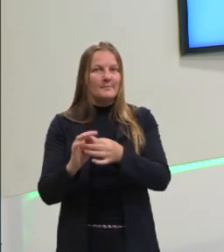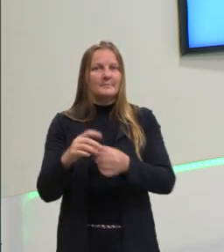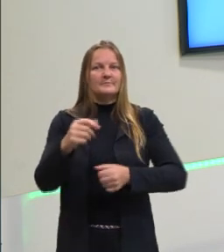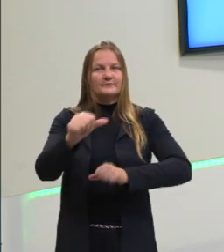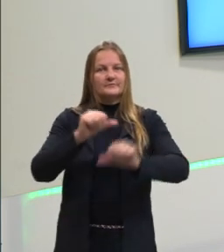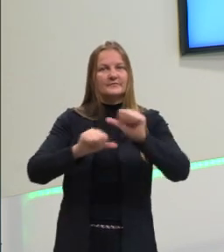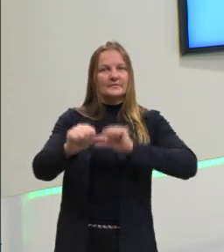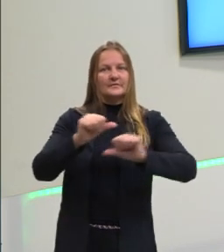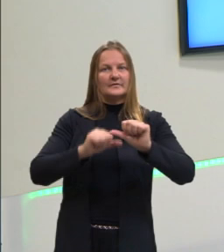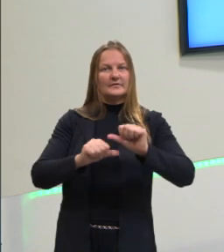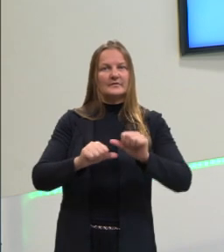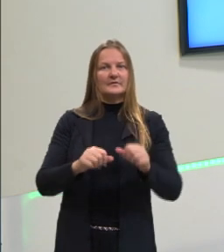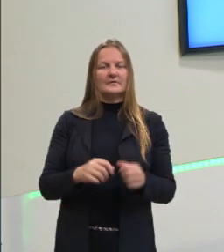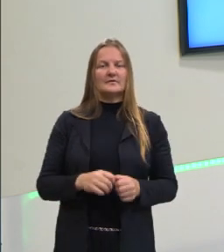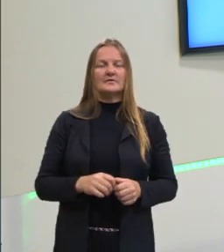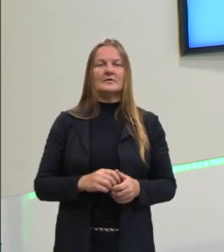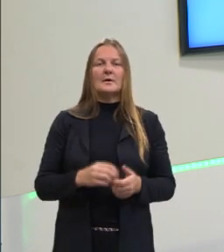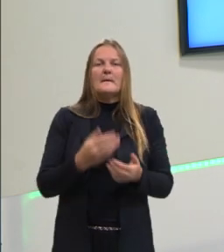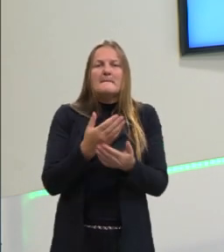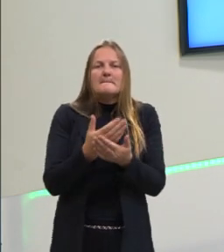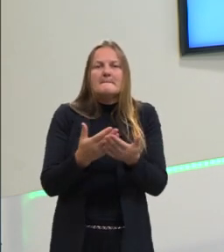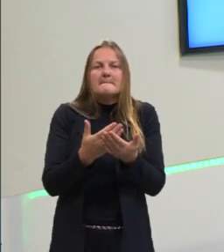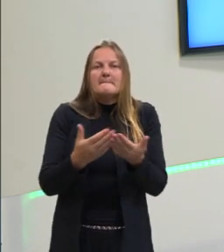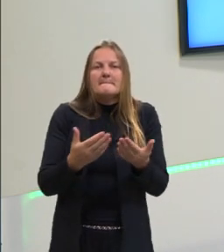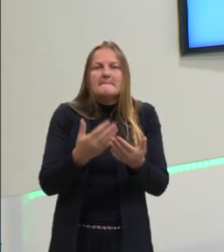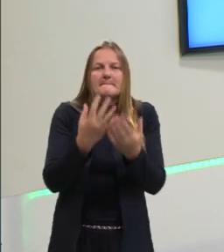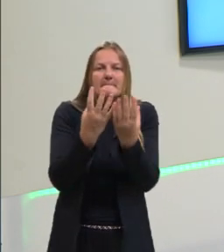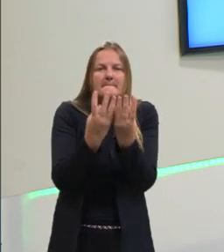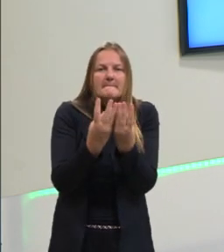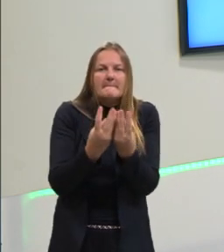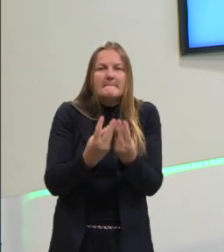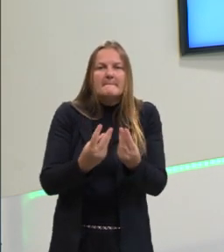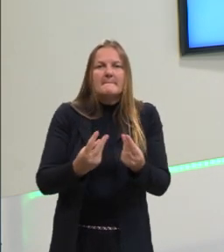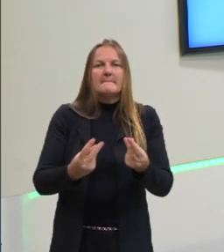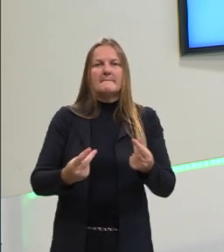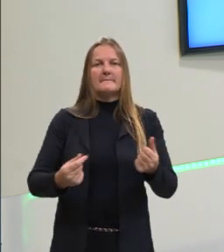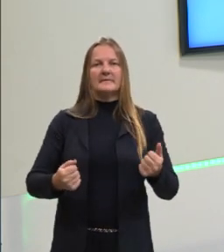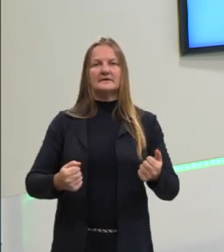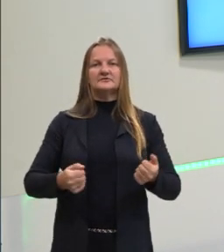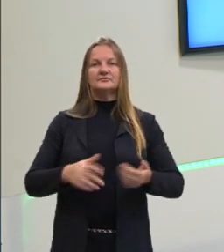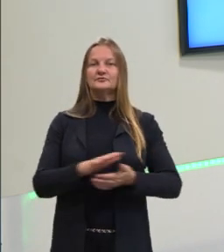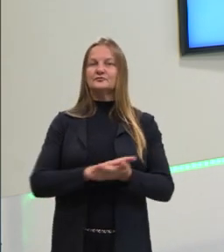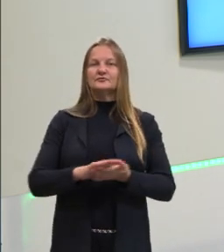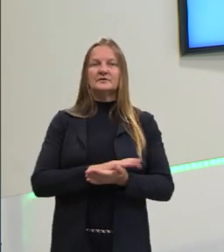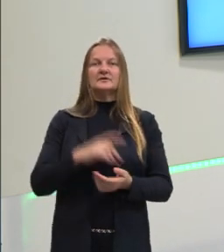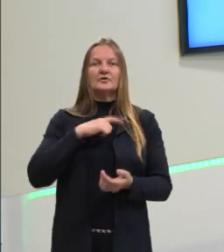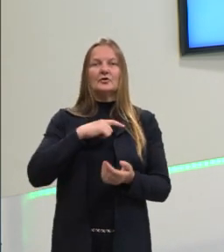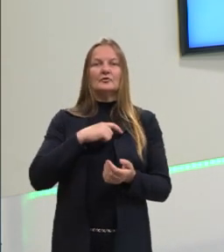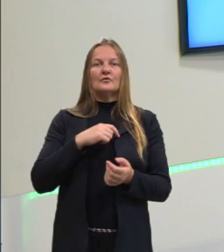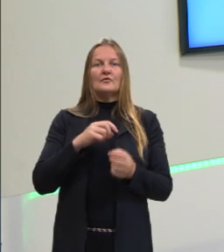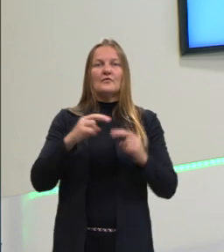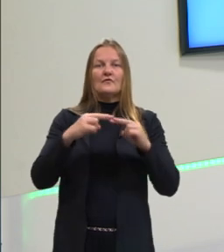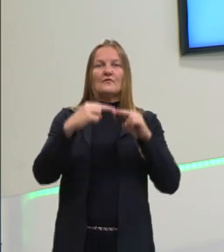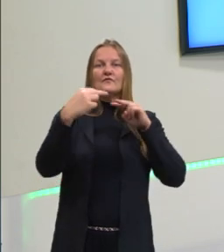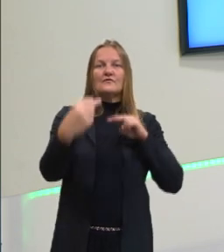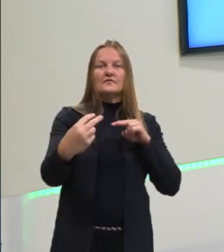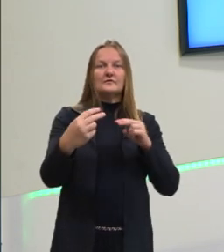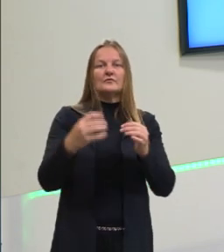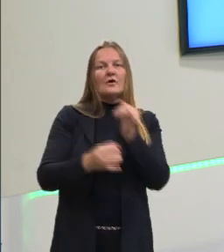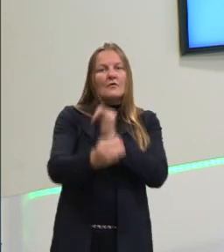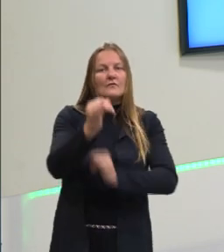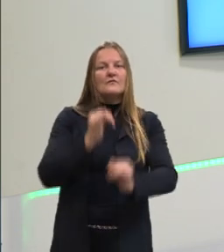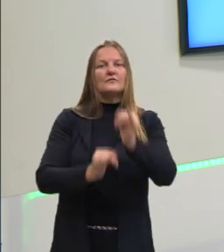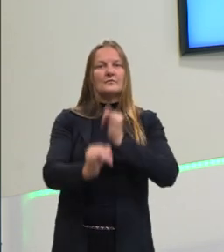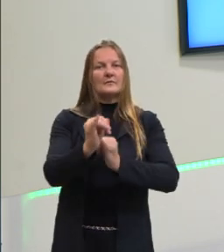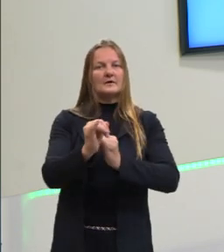troca física, certo, perde um pouco a sua necessidade, visto que há a questão da informática,